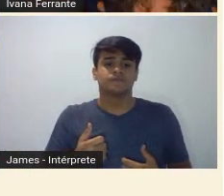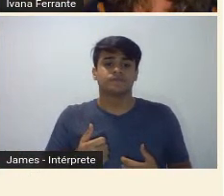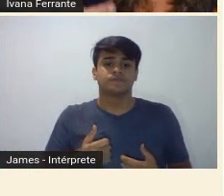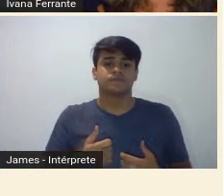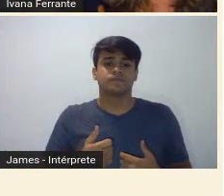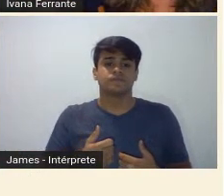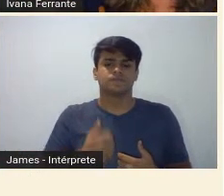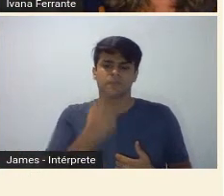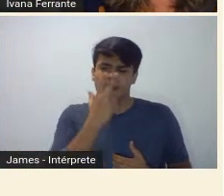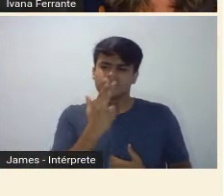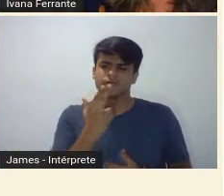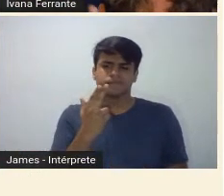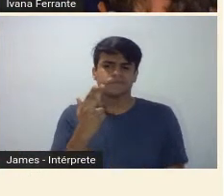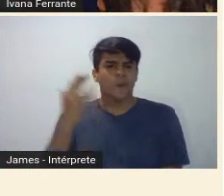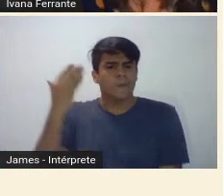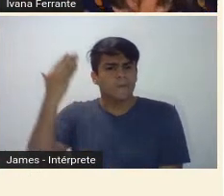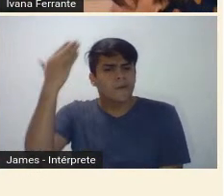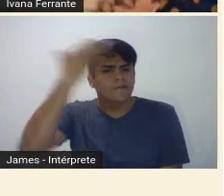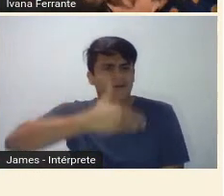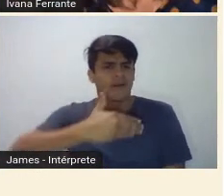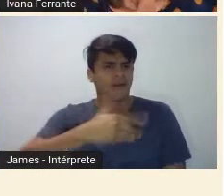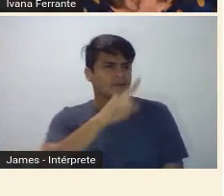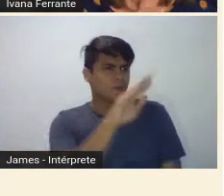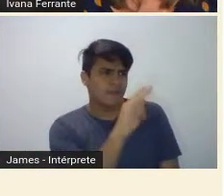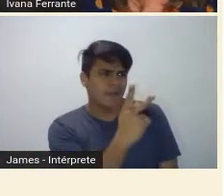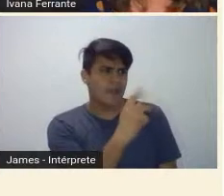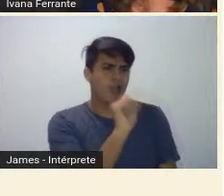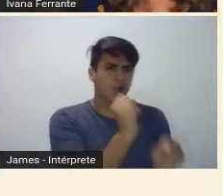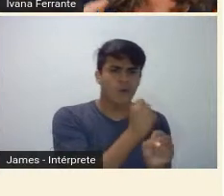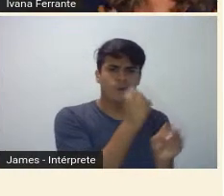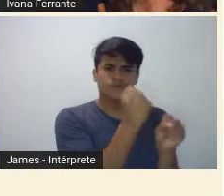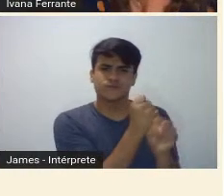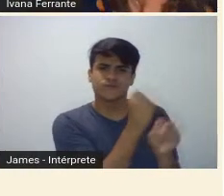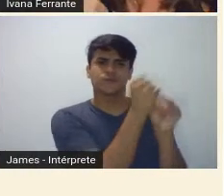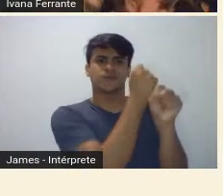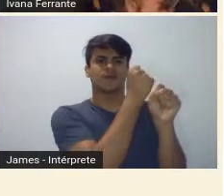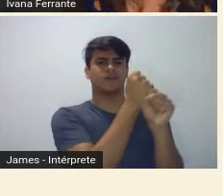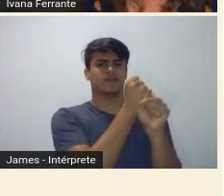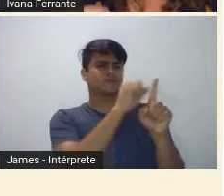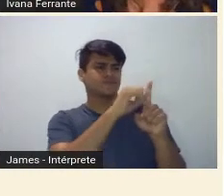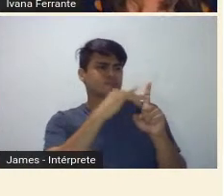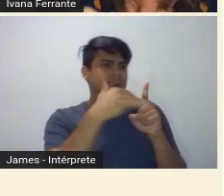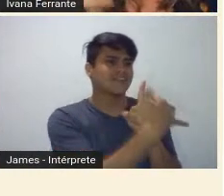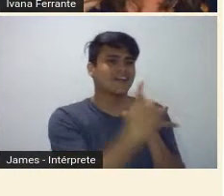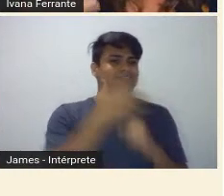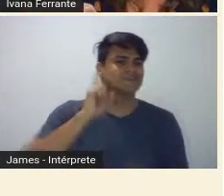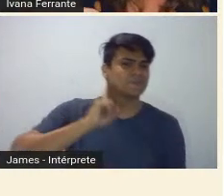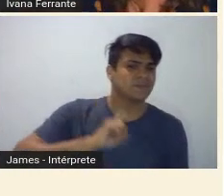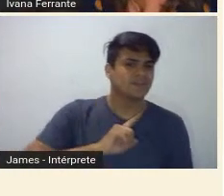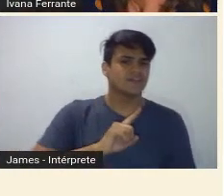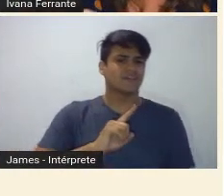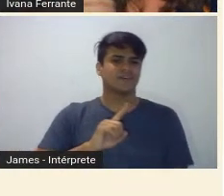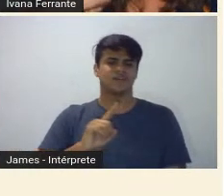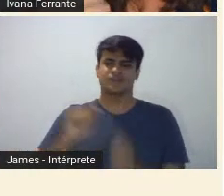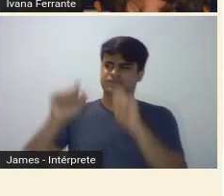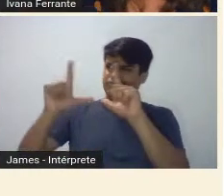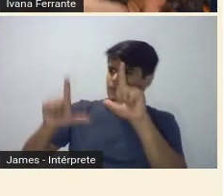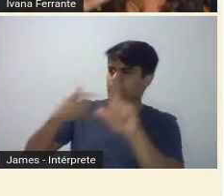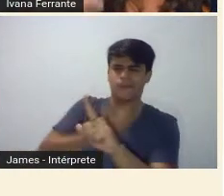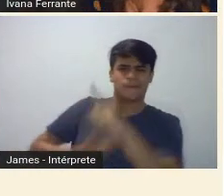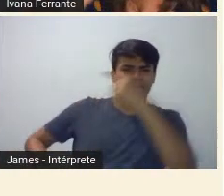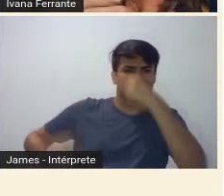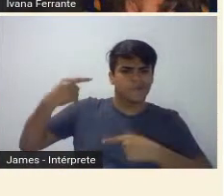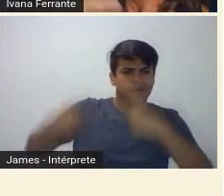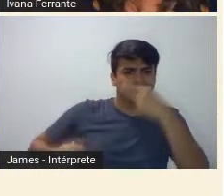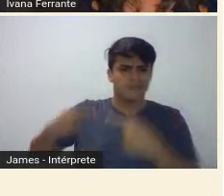fatos da cena da construção de Belo Horizonte, cenas da sociedade mineira, cenas políticas, cenas de esporte e muito